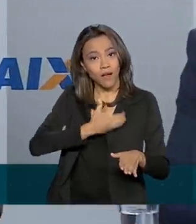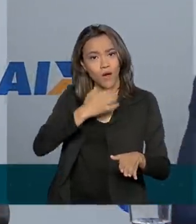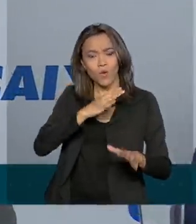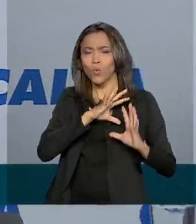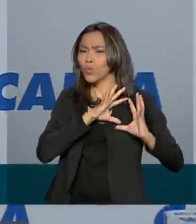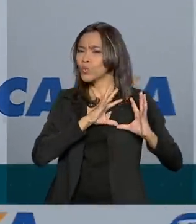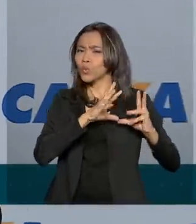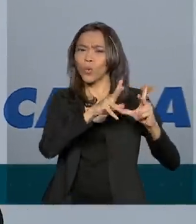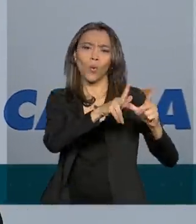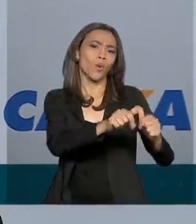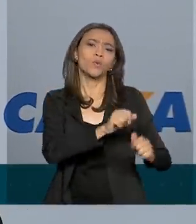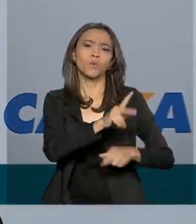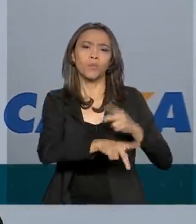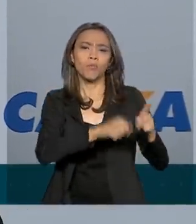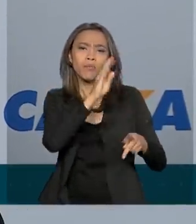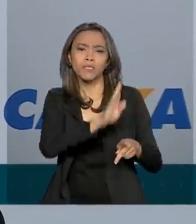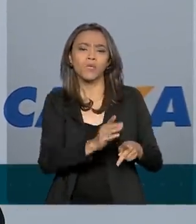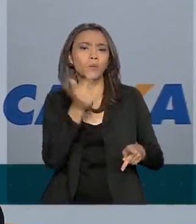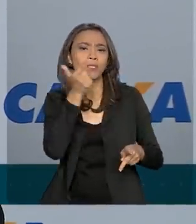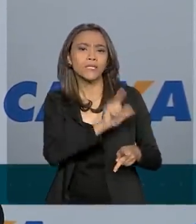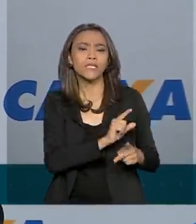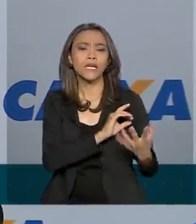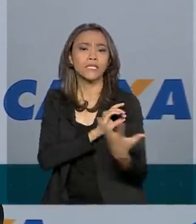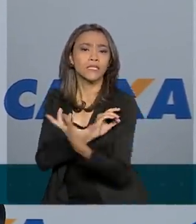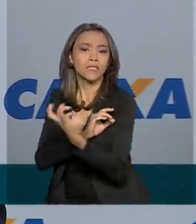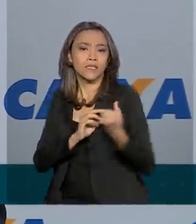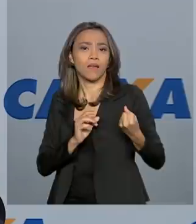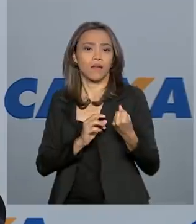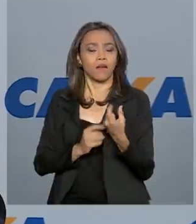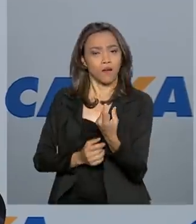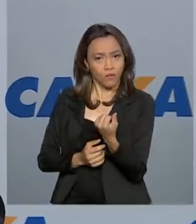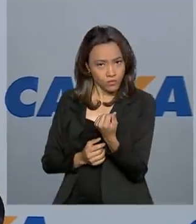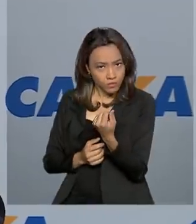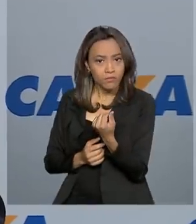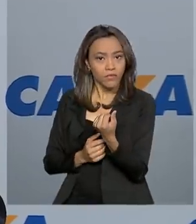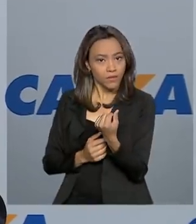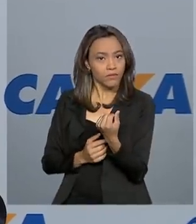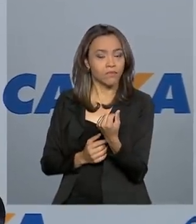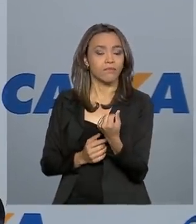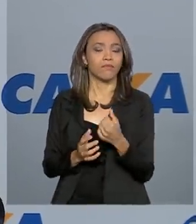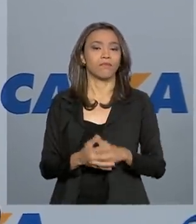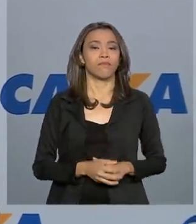aqueles que queiram, fazer esse resgate a mais.